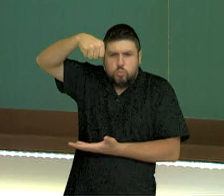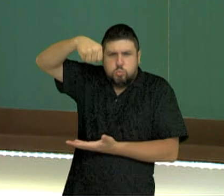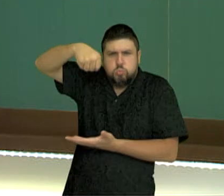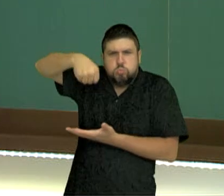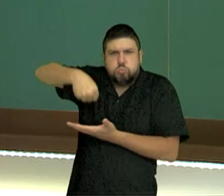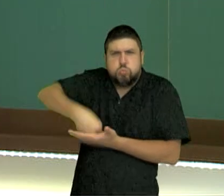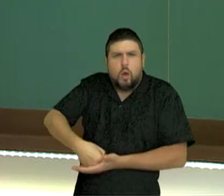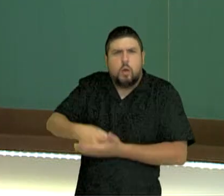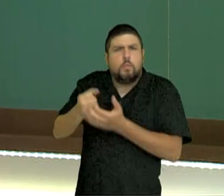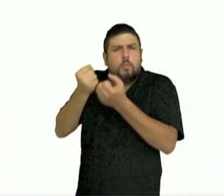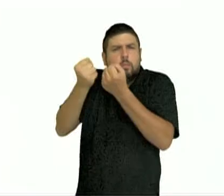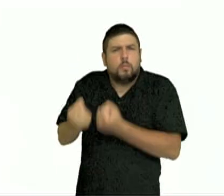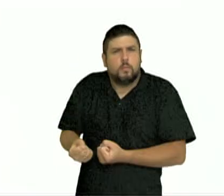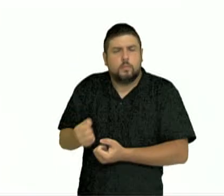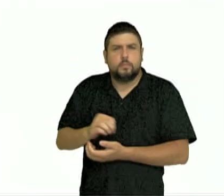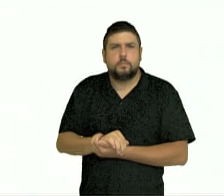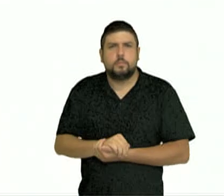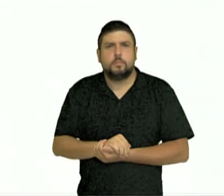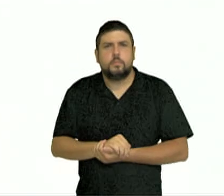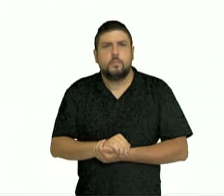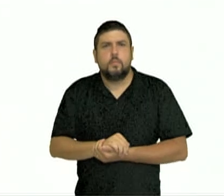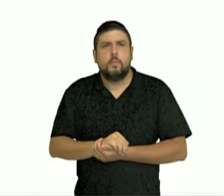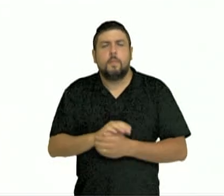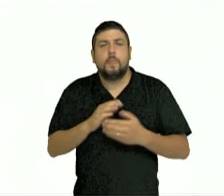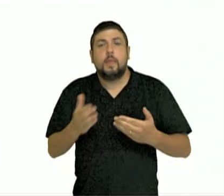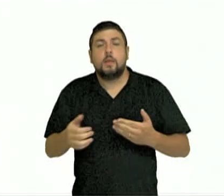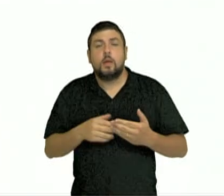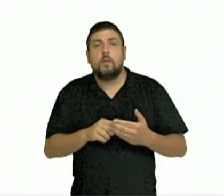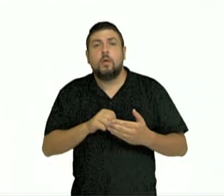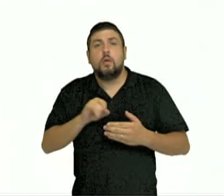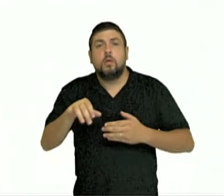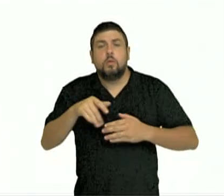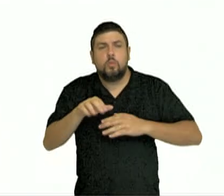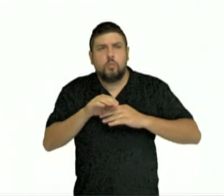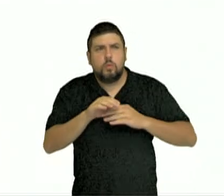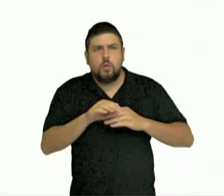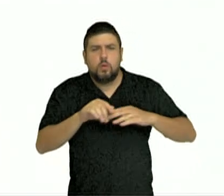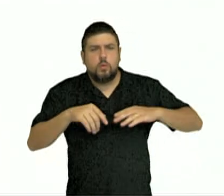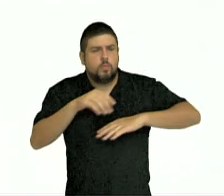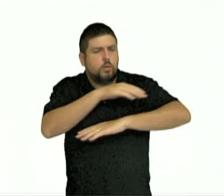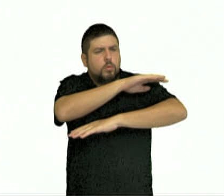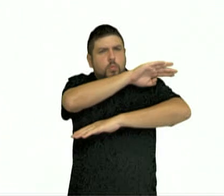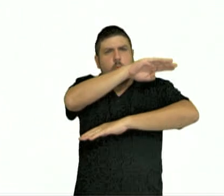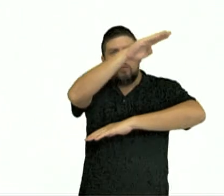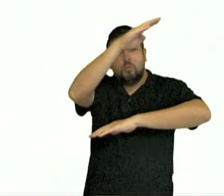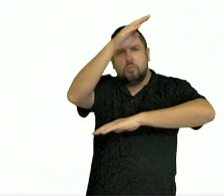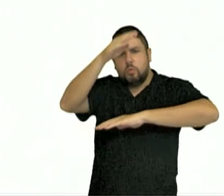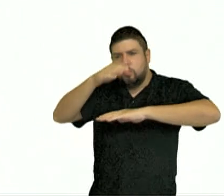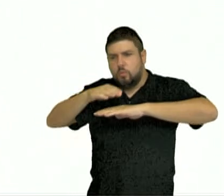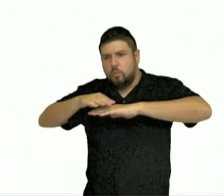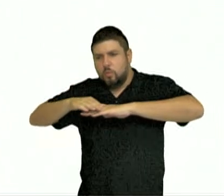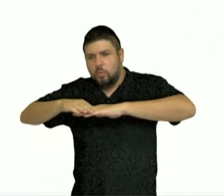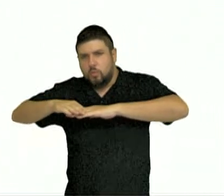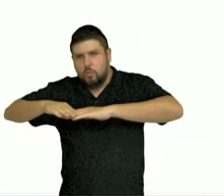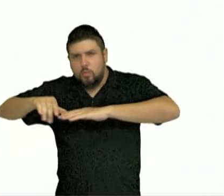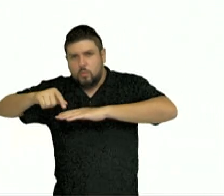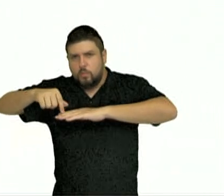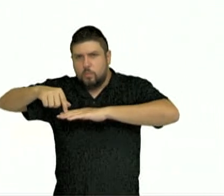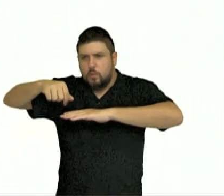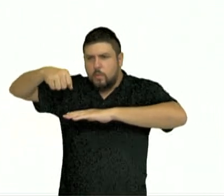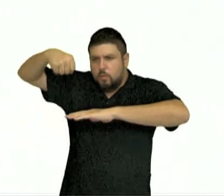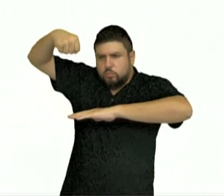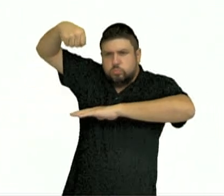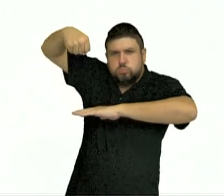superfície terrestre. Então, quanto maior for a coluna de ar sobre uma determinada área, maior será a pressão.